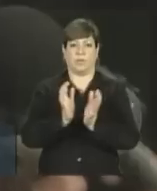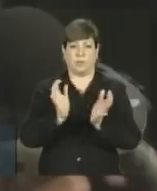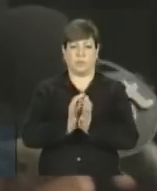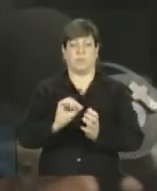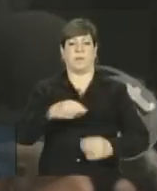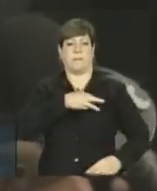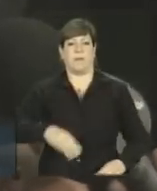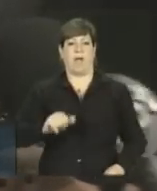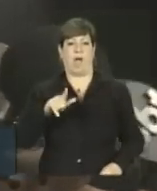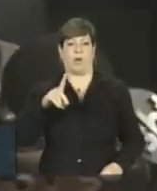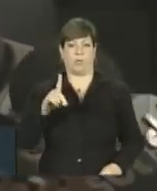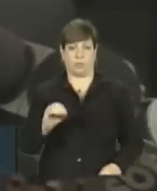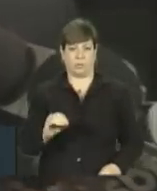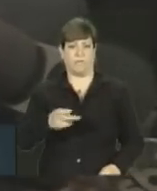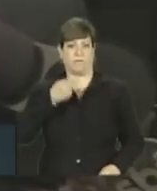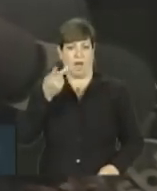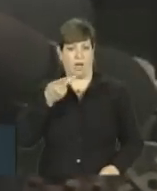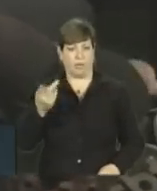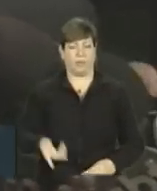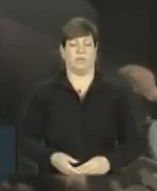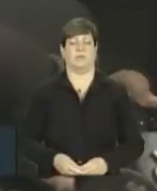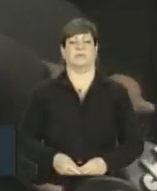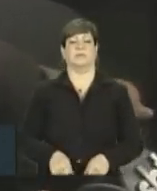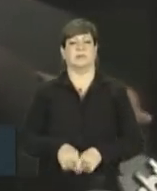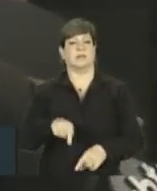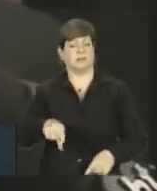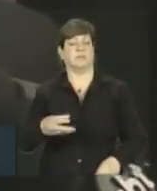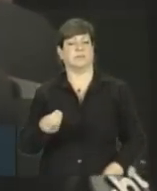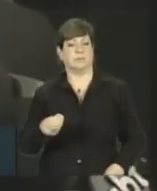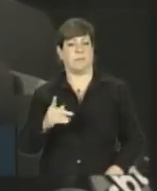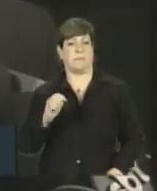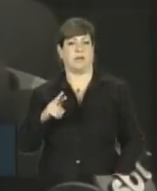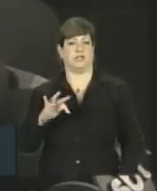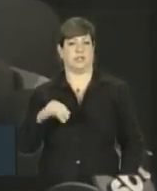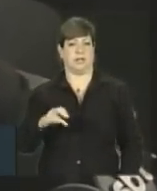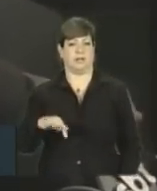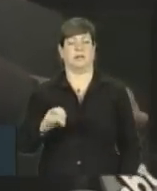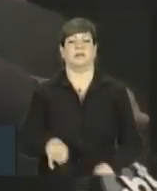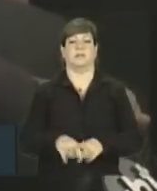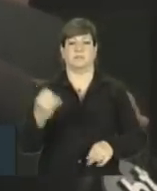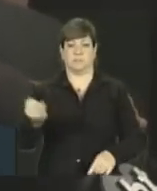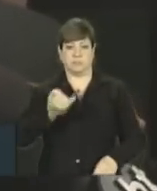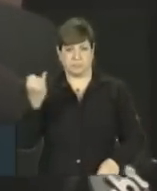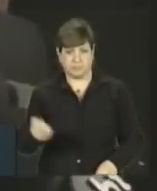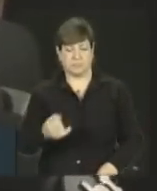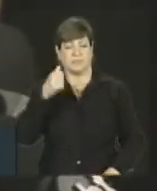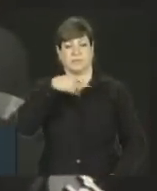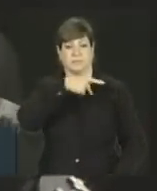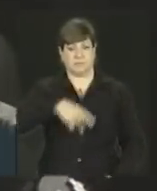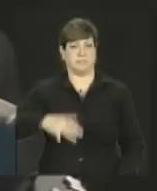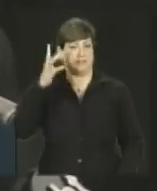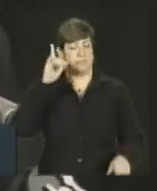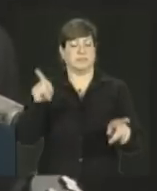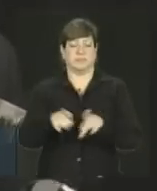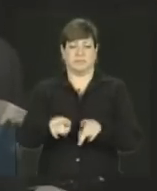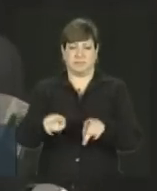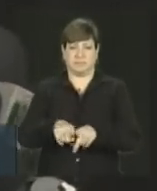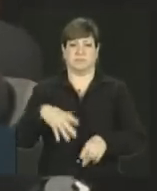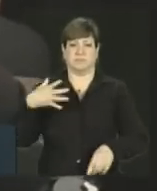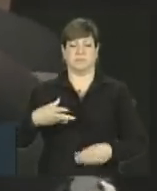do governo. E foi pertinente na sua avaliação? Absolutamente pertinente. E na avaliação da presidente também foram colocações pertinentes? Também. Ou seja,